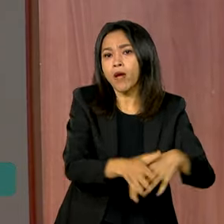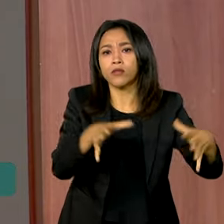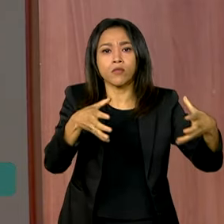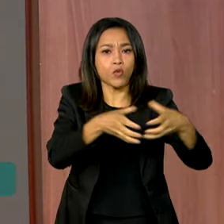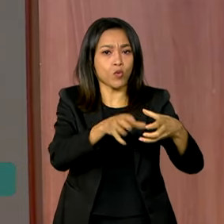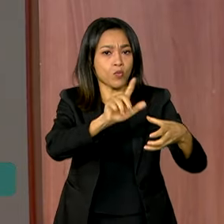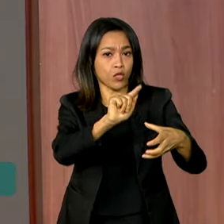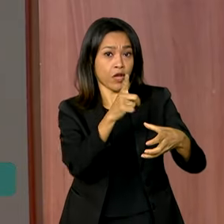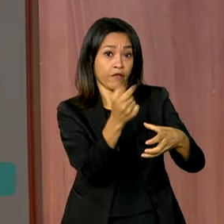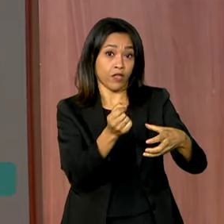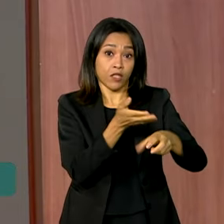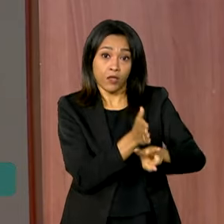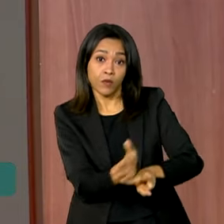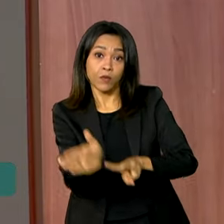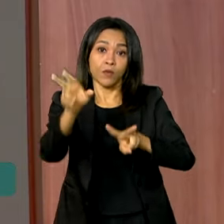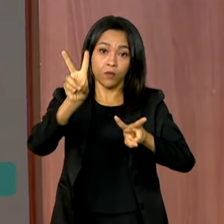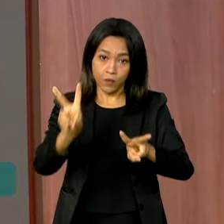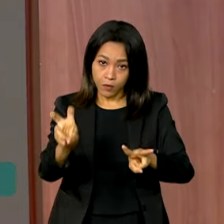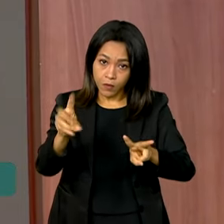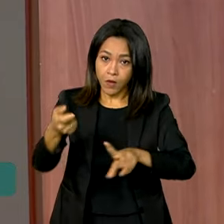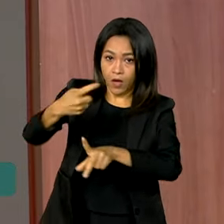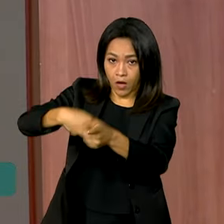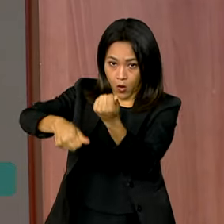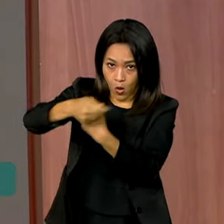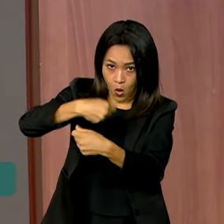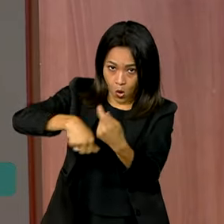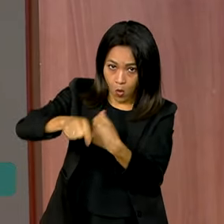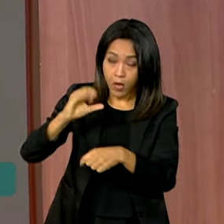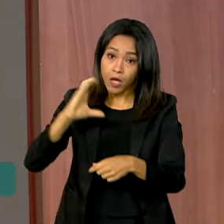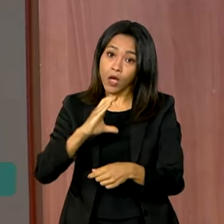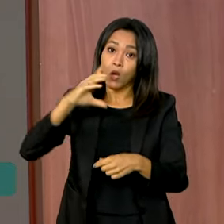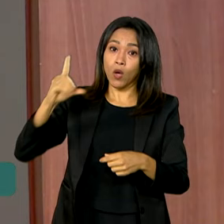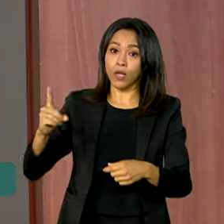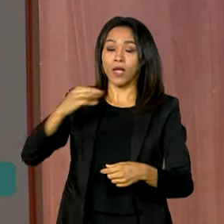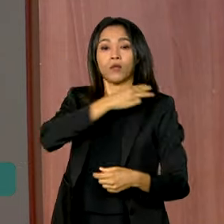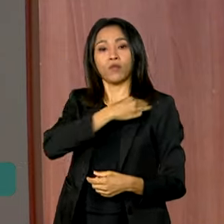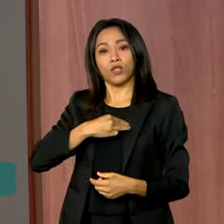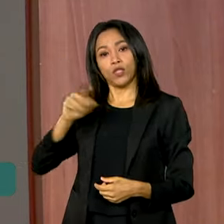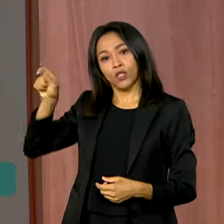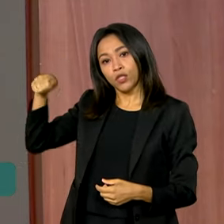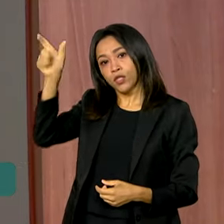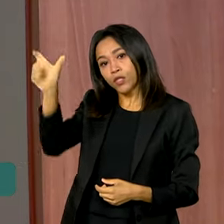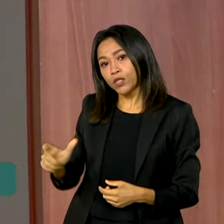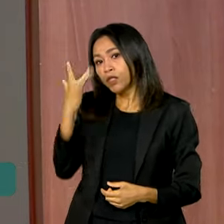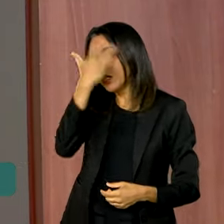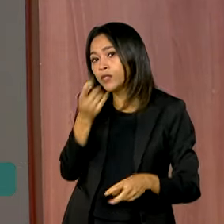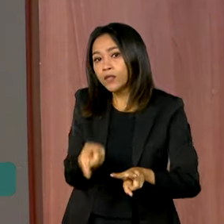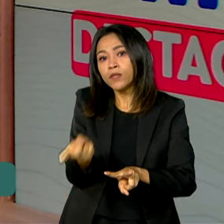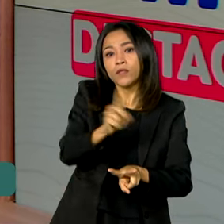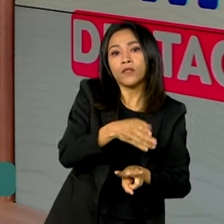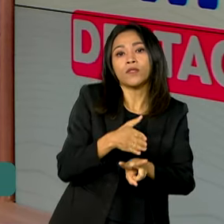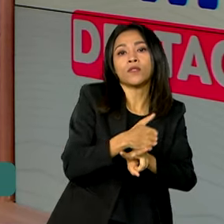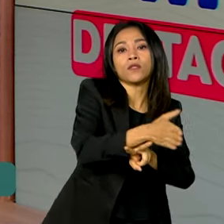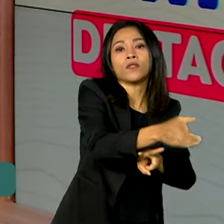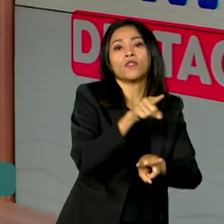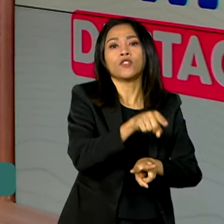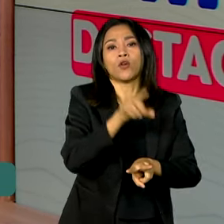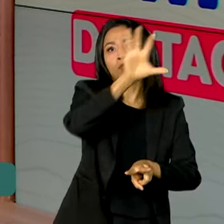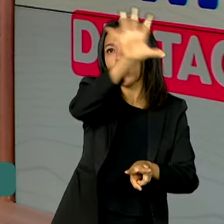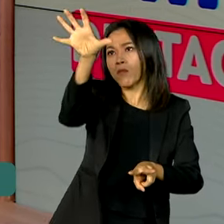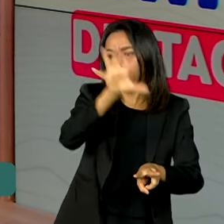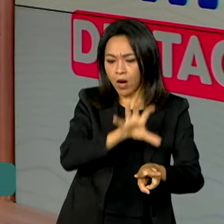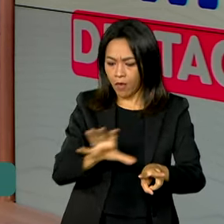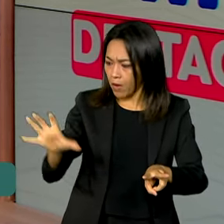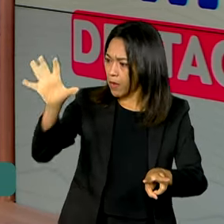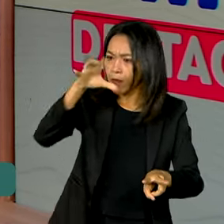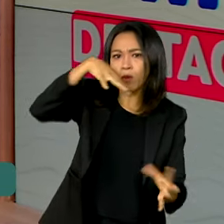duas trilhas, que é a trilha econômica, coordenada pelos ministros da Fazenda e a trilha geopolítica, coordenada pelo ministro de